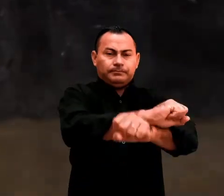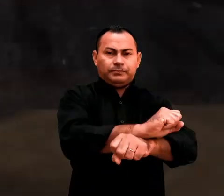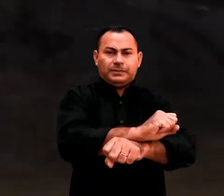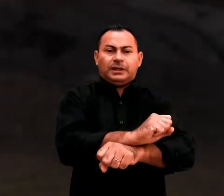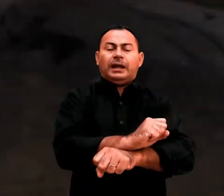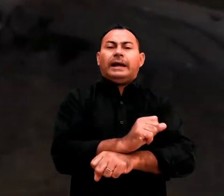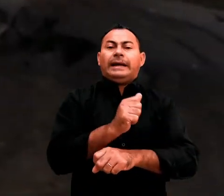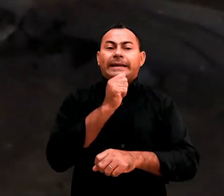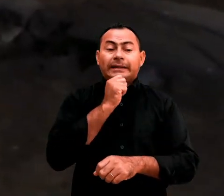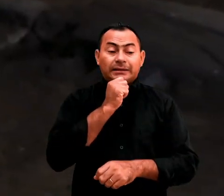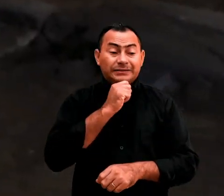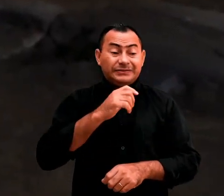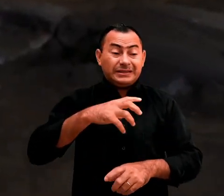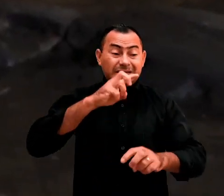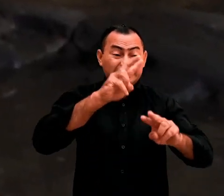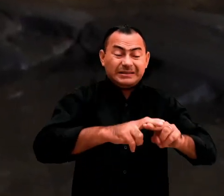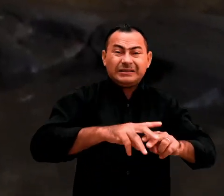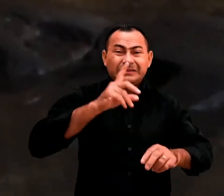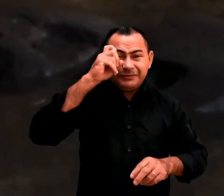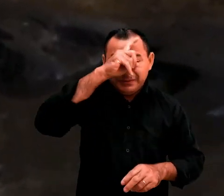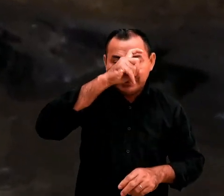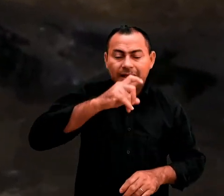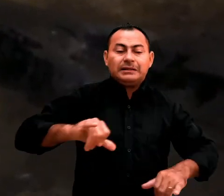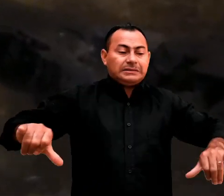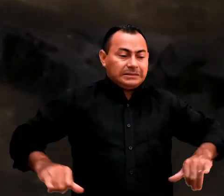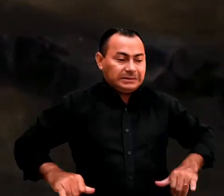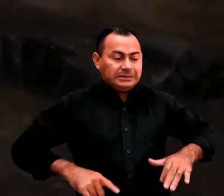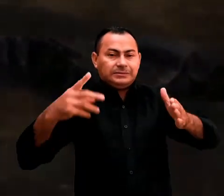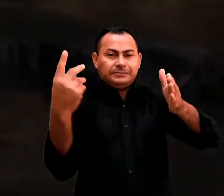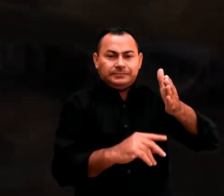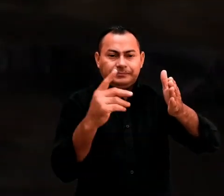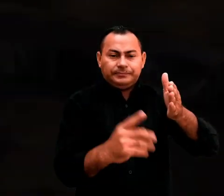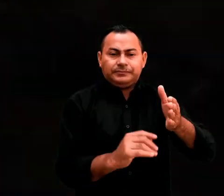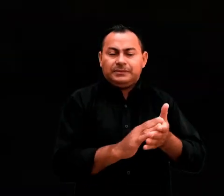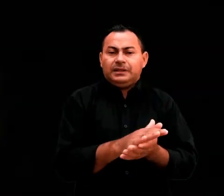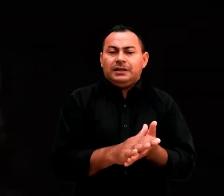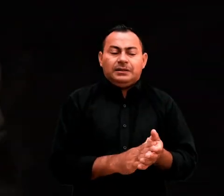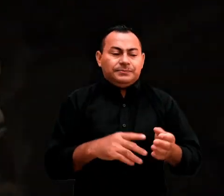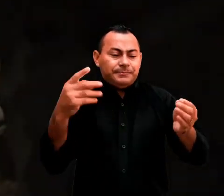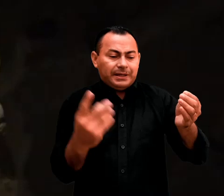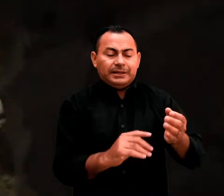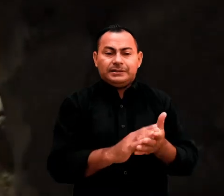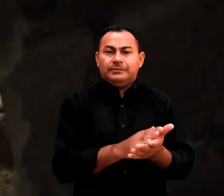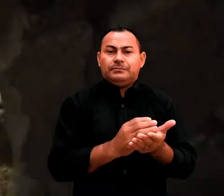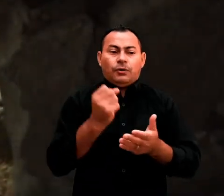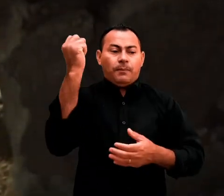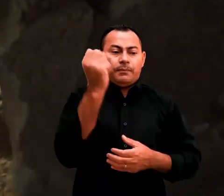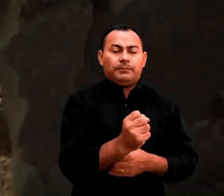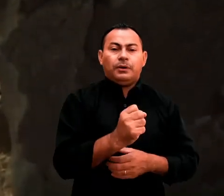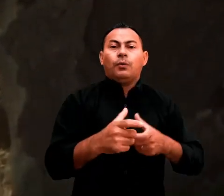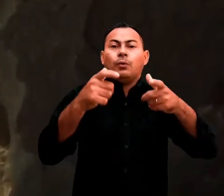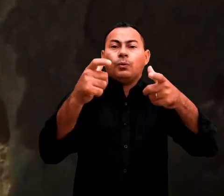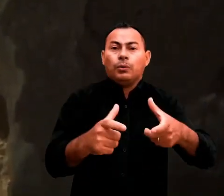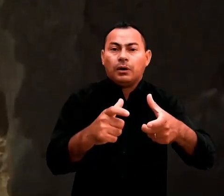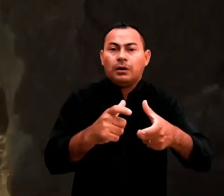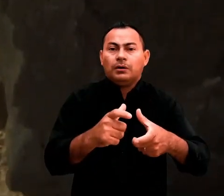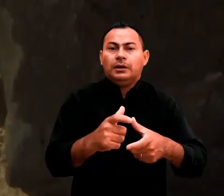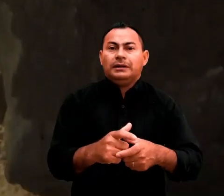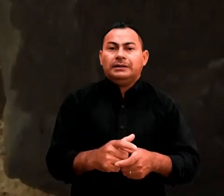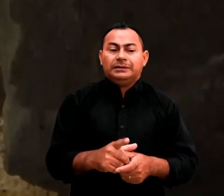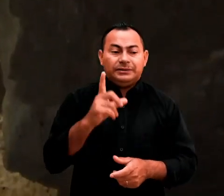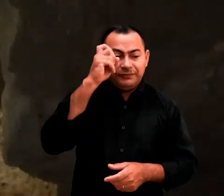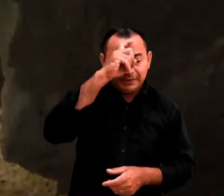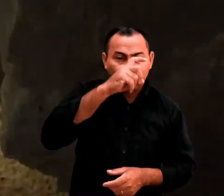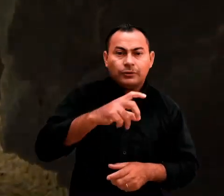ainda eram torturados, infligindo dor e horror ao prisioneiro sem lhe tirar a vida. Foi um lugar como este em que Paulo